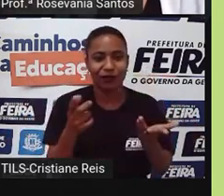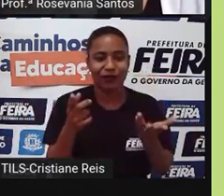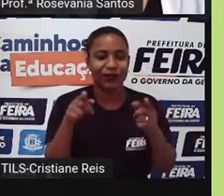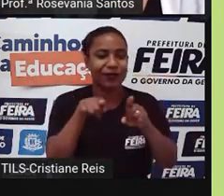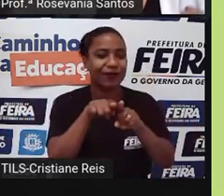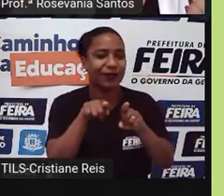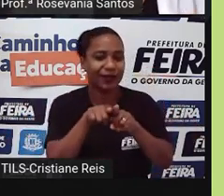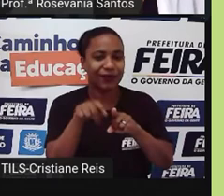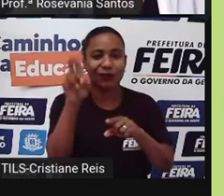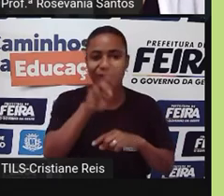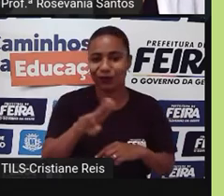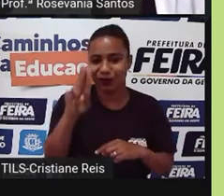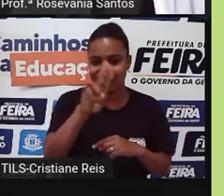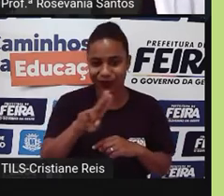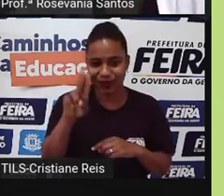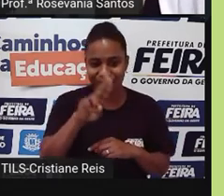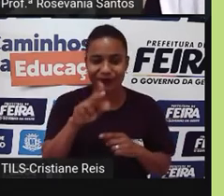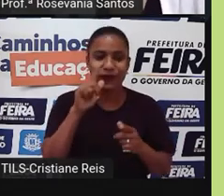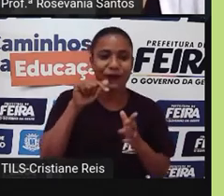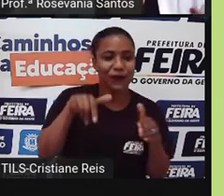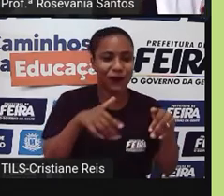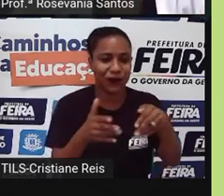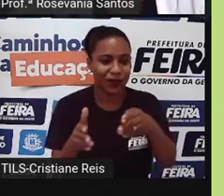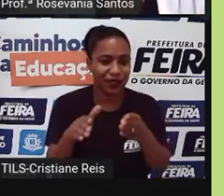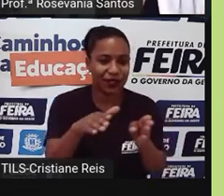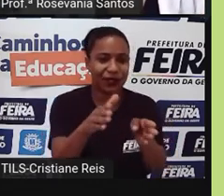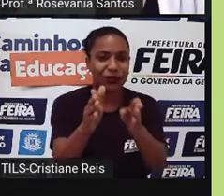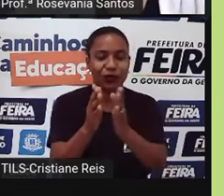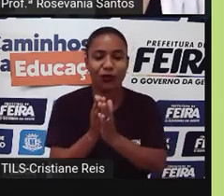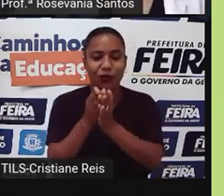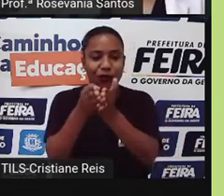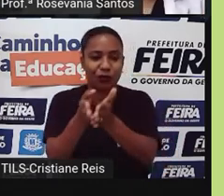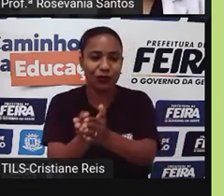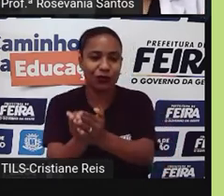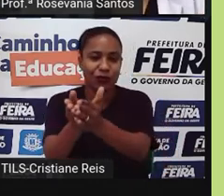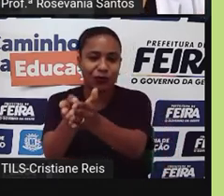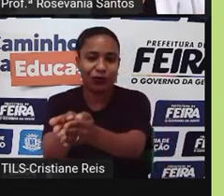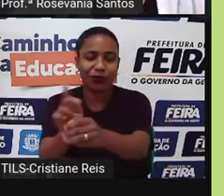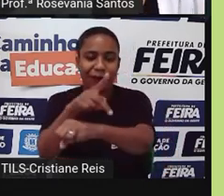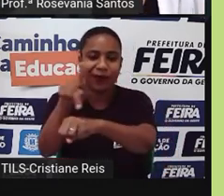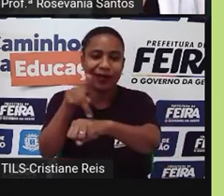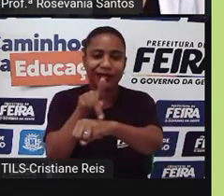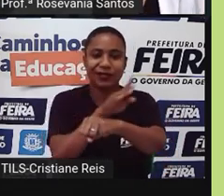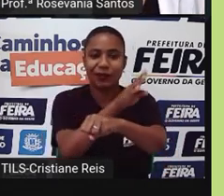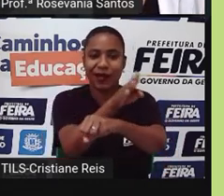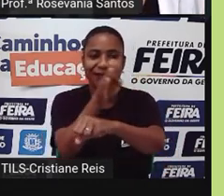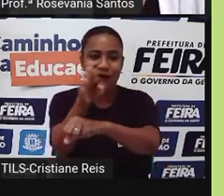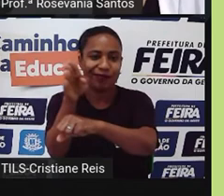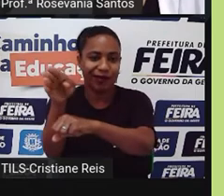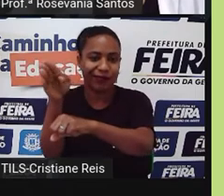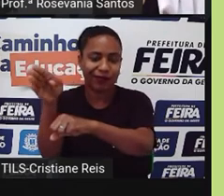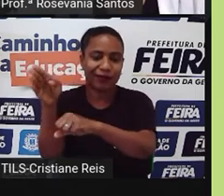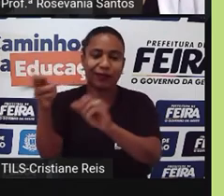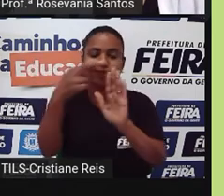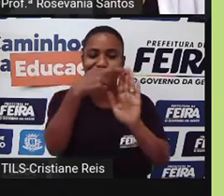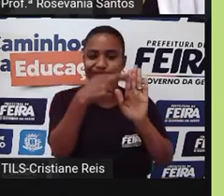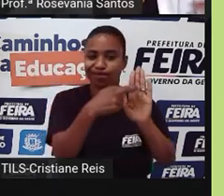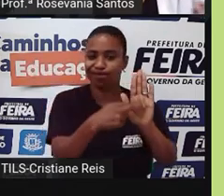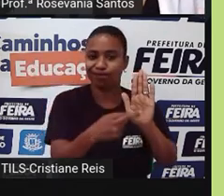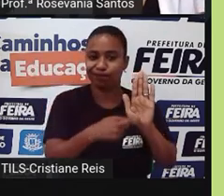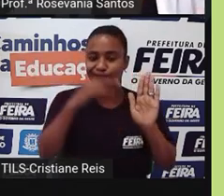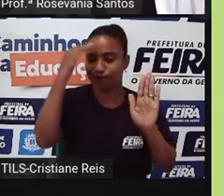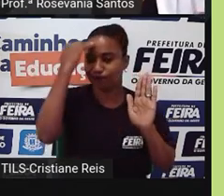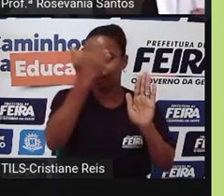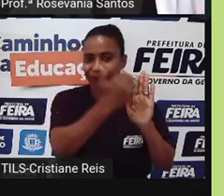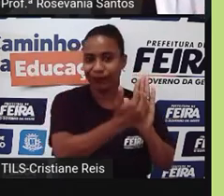mas também como a utilização dos rios, né, quais são as regras referentes a isso. E a questão de que eles